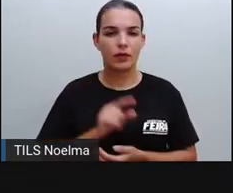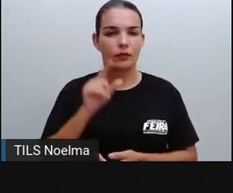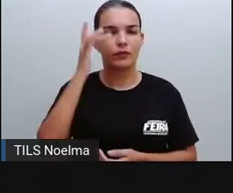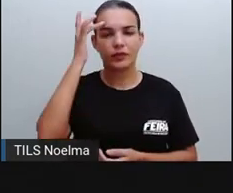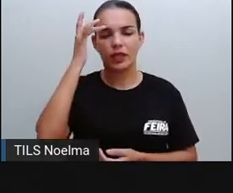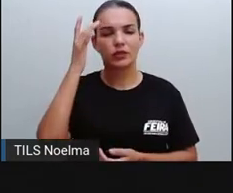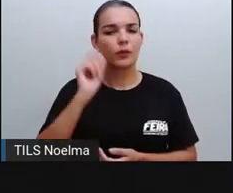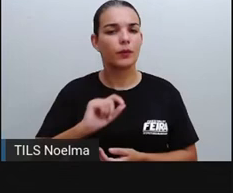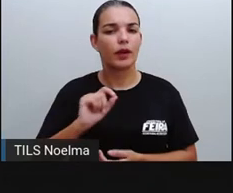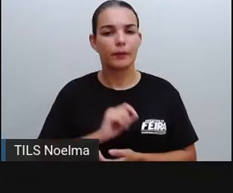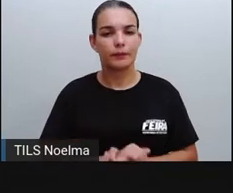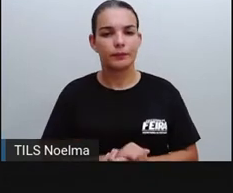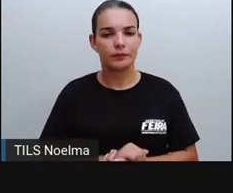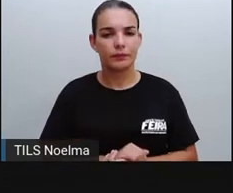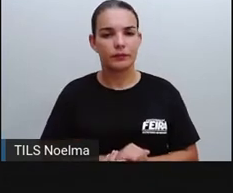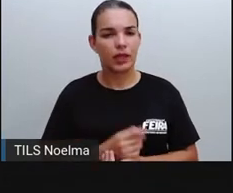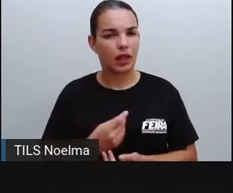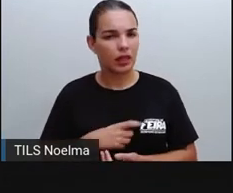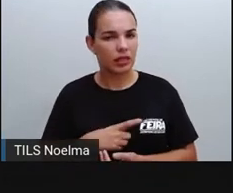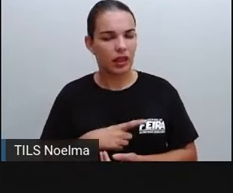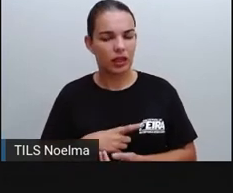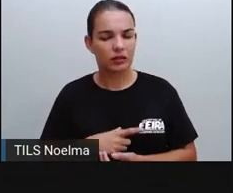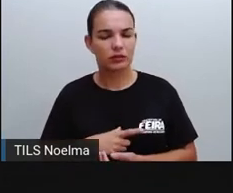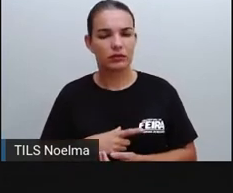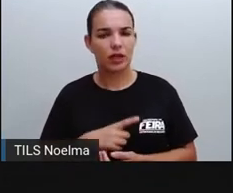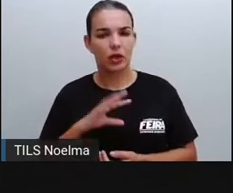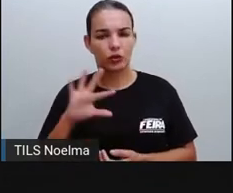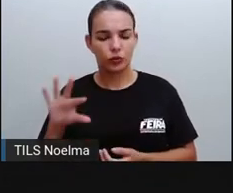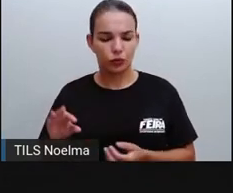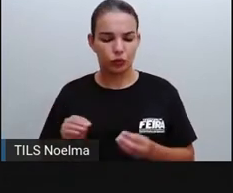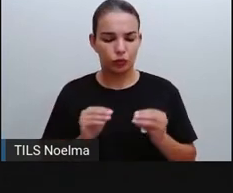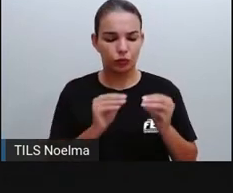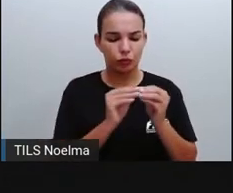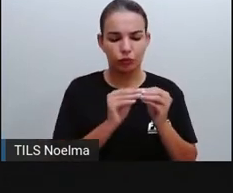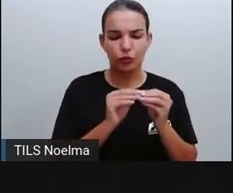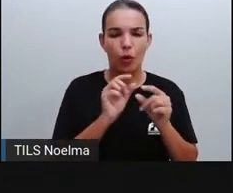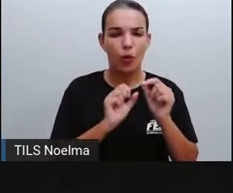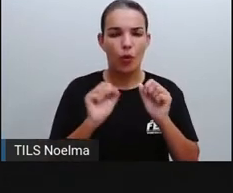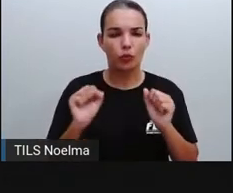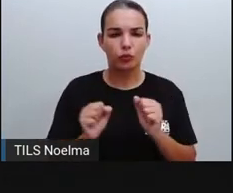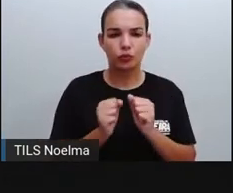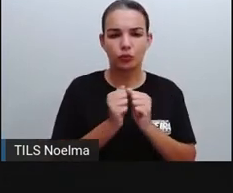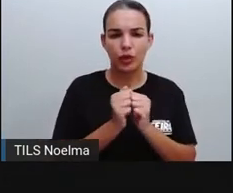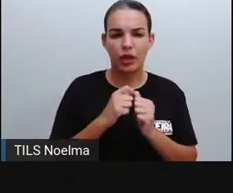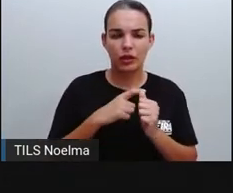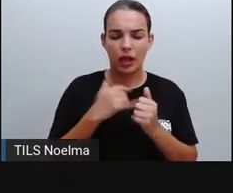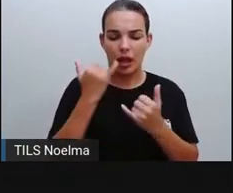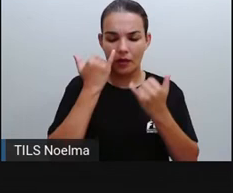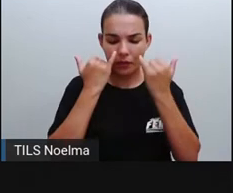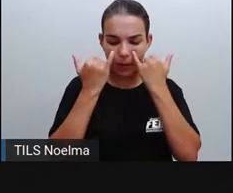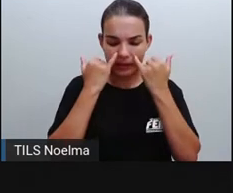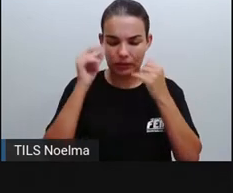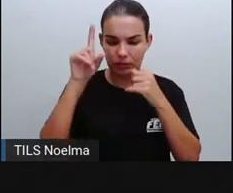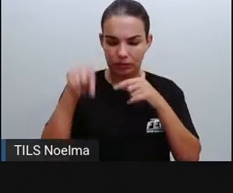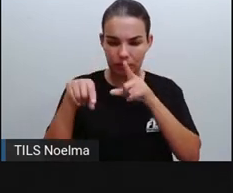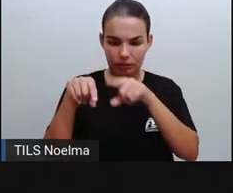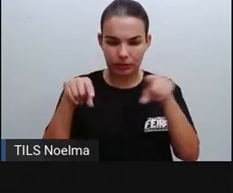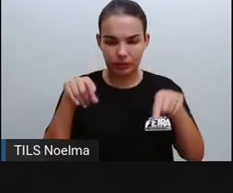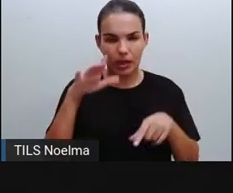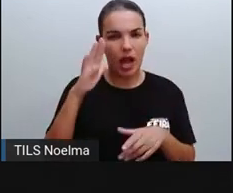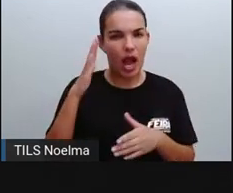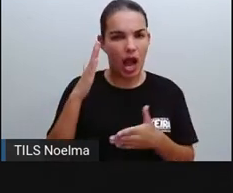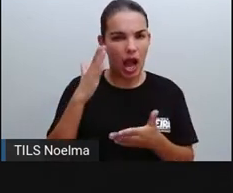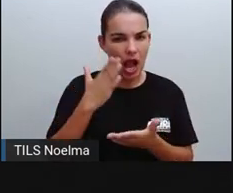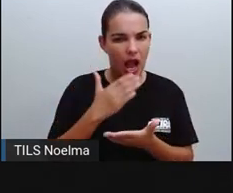acham? A presença ali, o repasse dessa informação através do infográfico ajudou na compreensão, na